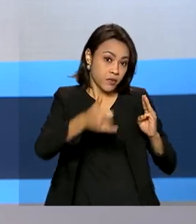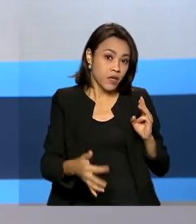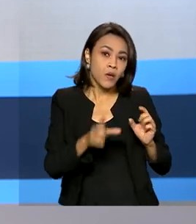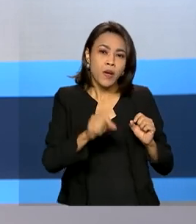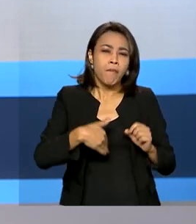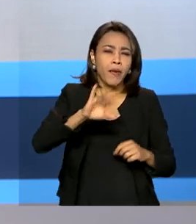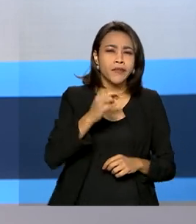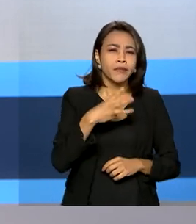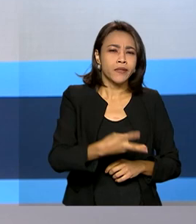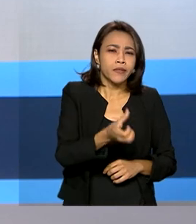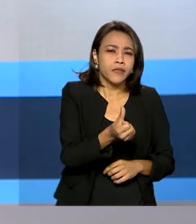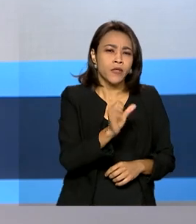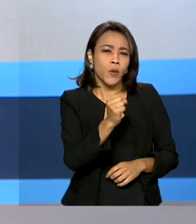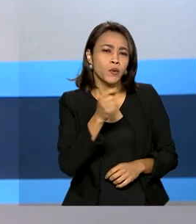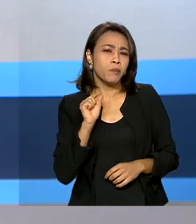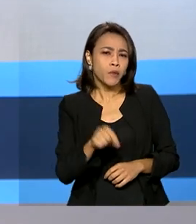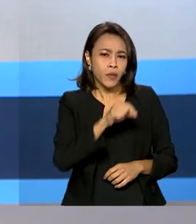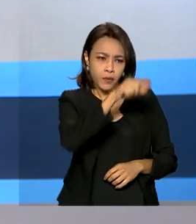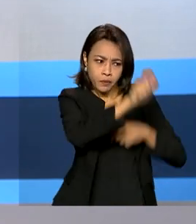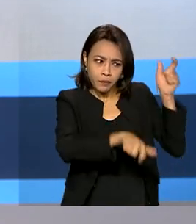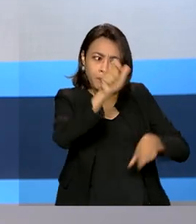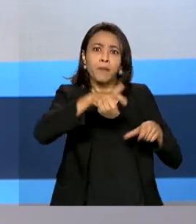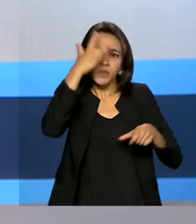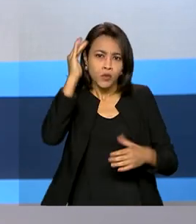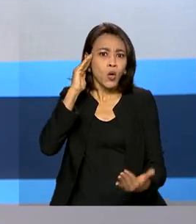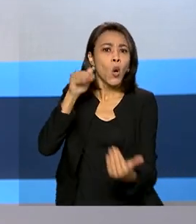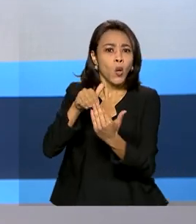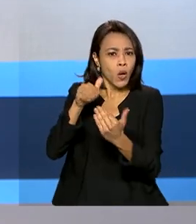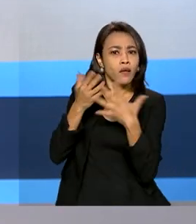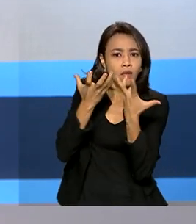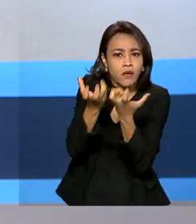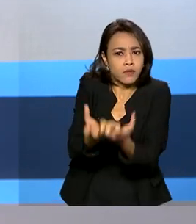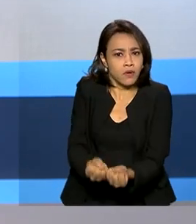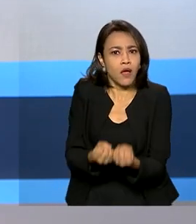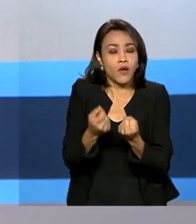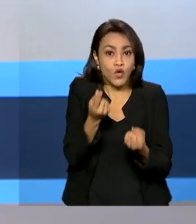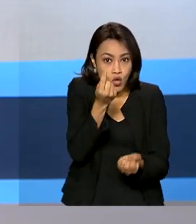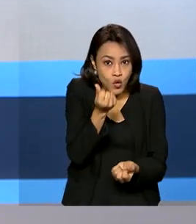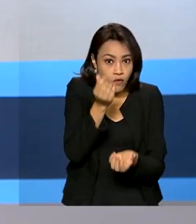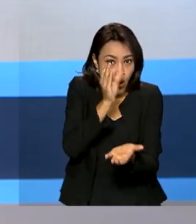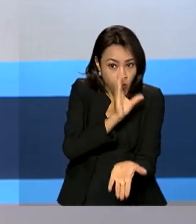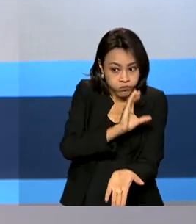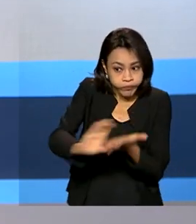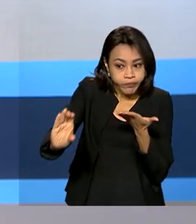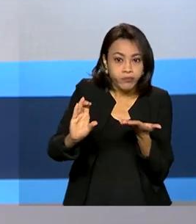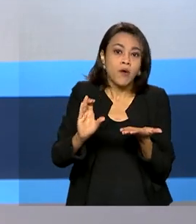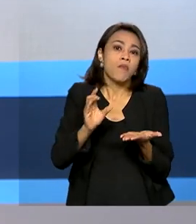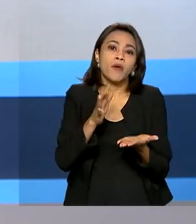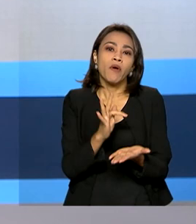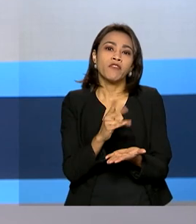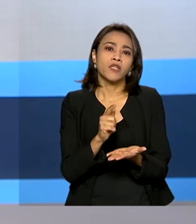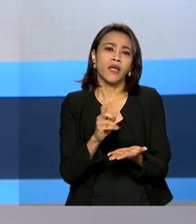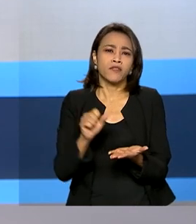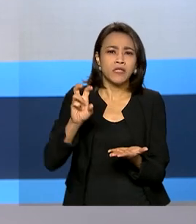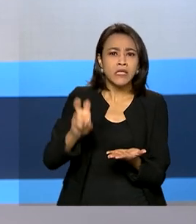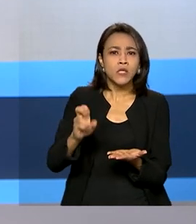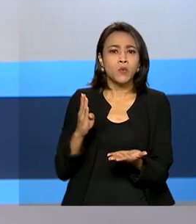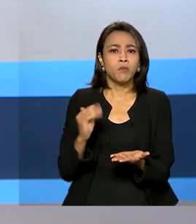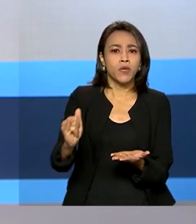368 mil trabalhadores aderiram à oferta e o valor liberado pelo FGTS foi de R 5